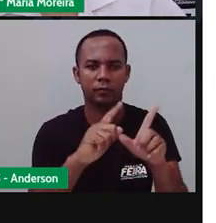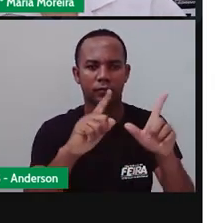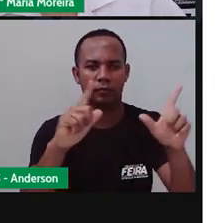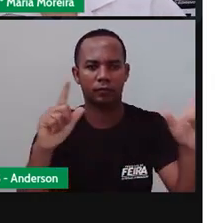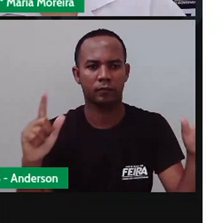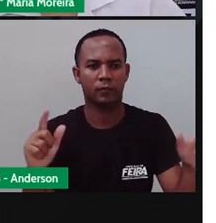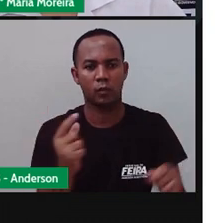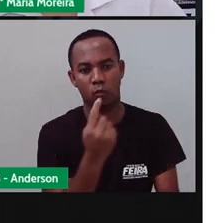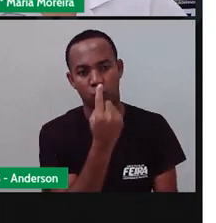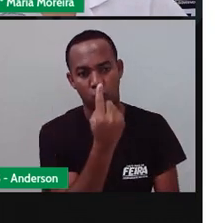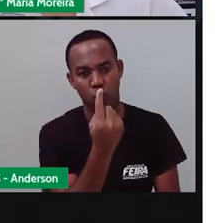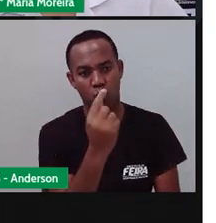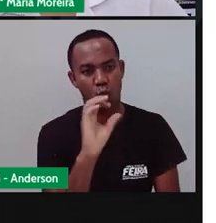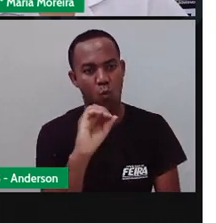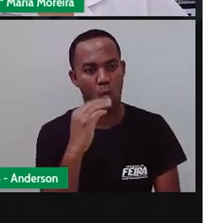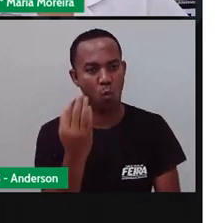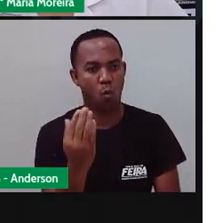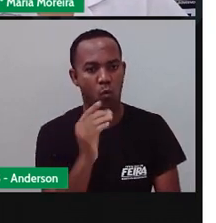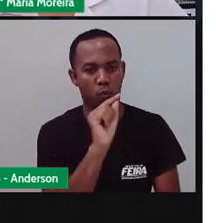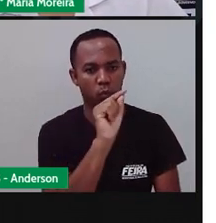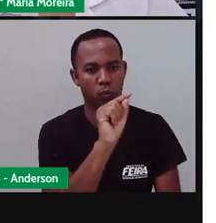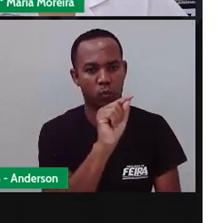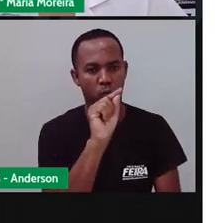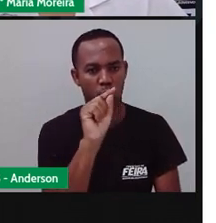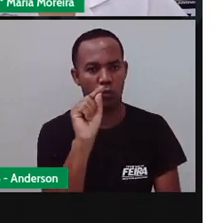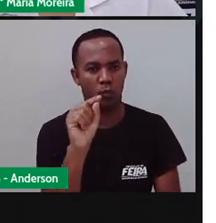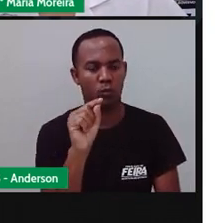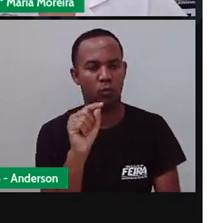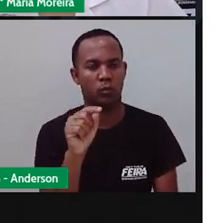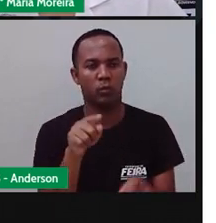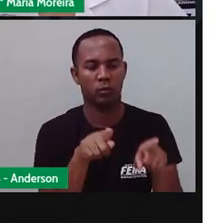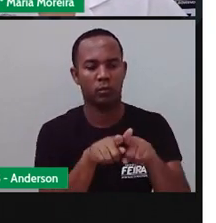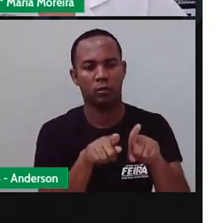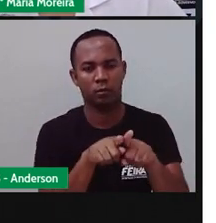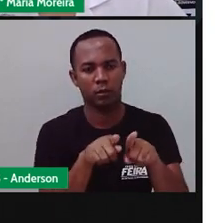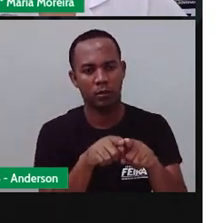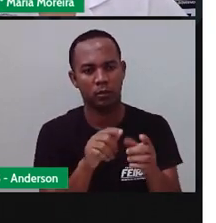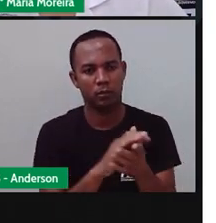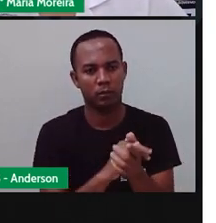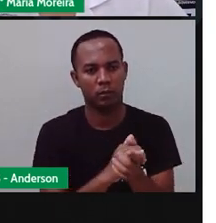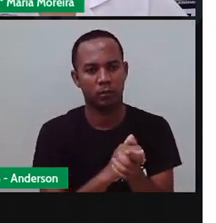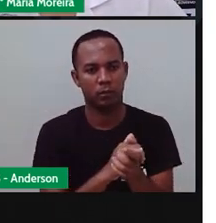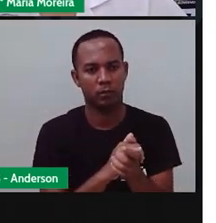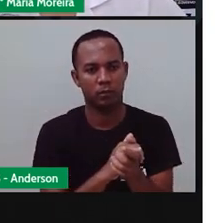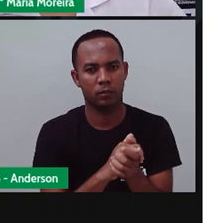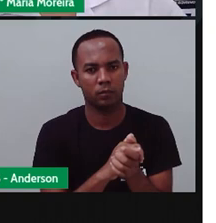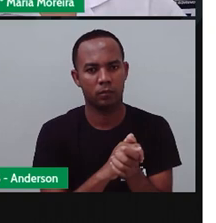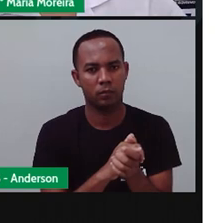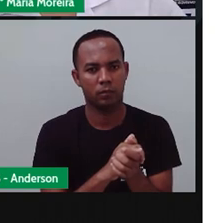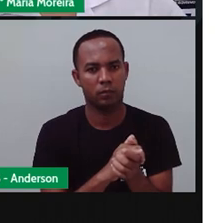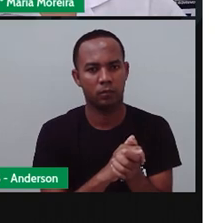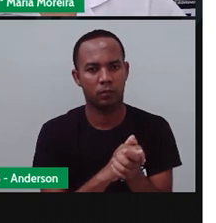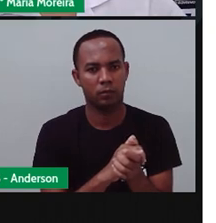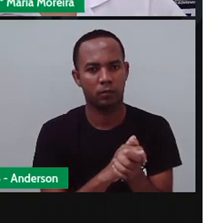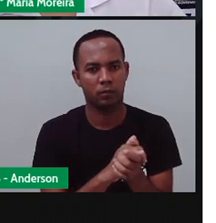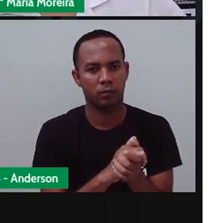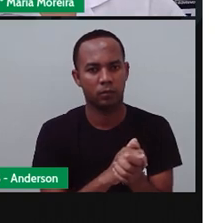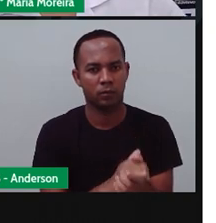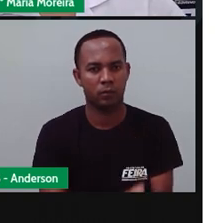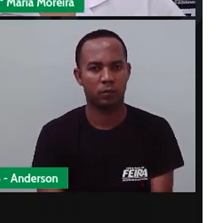dois pontinhos, né? E vários zeros aqui. Deixa eu ver. 100 mil,